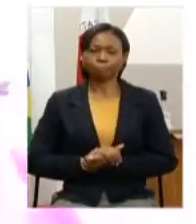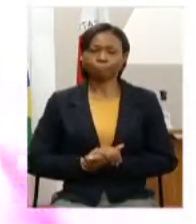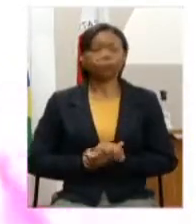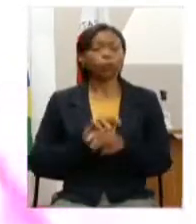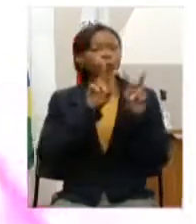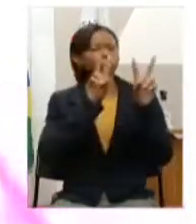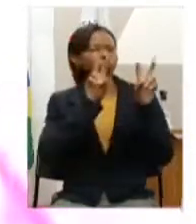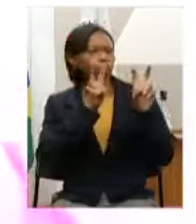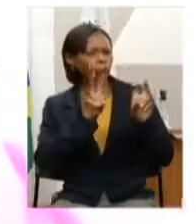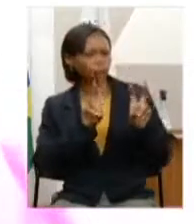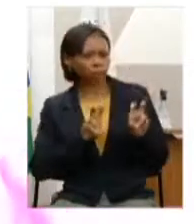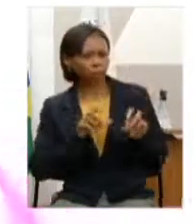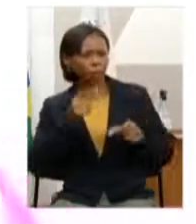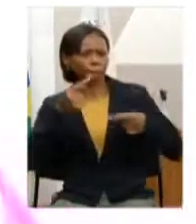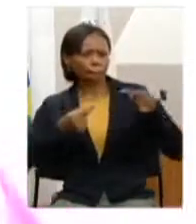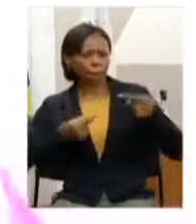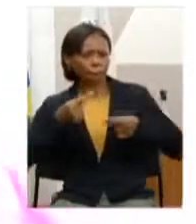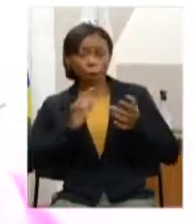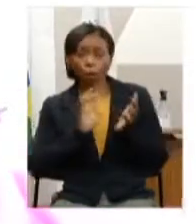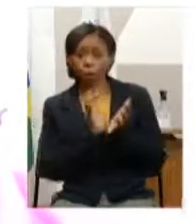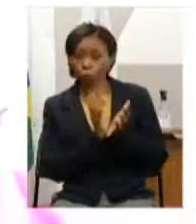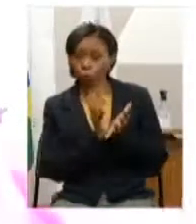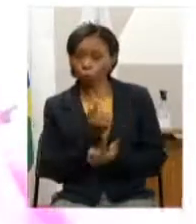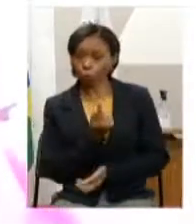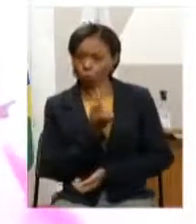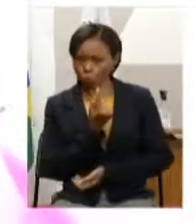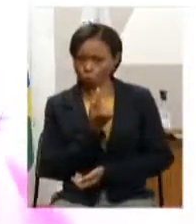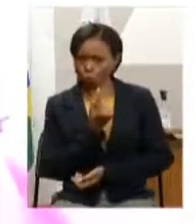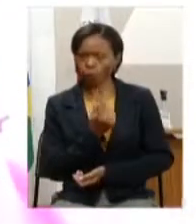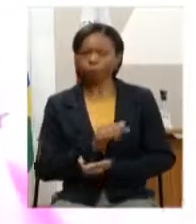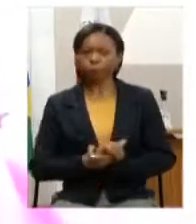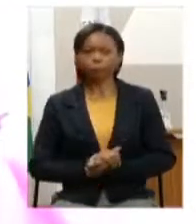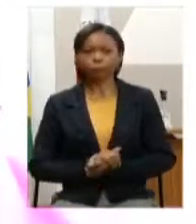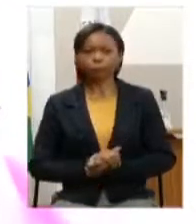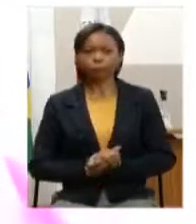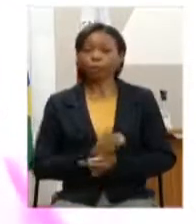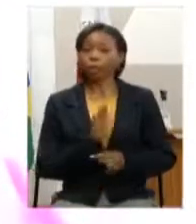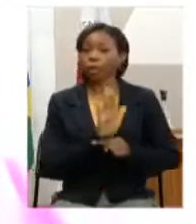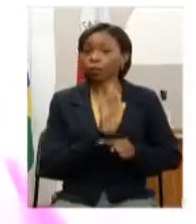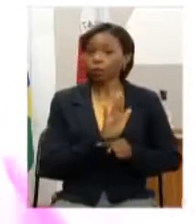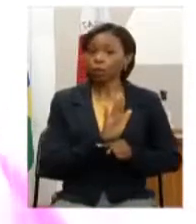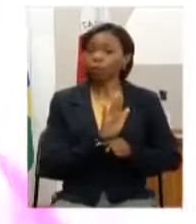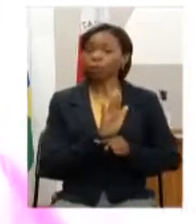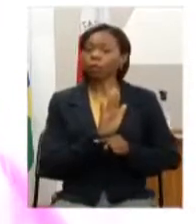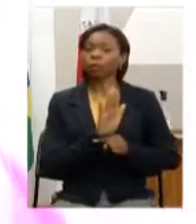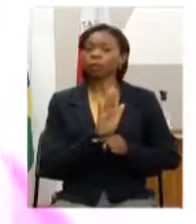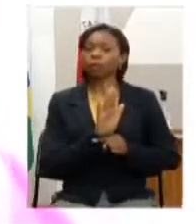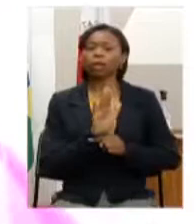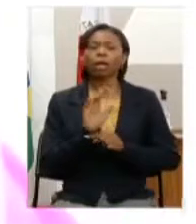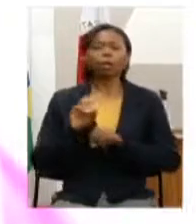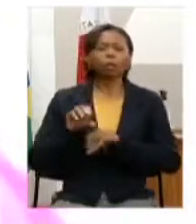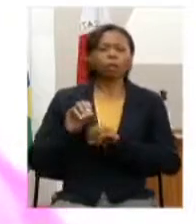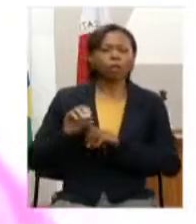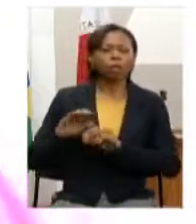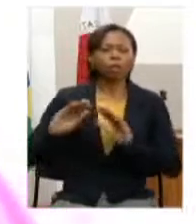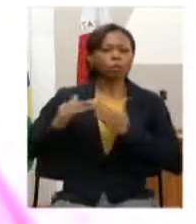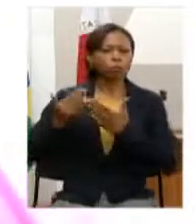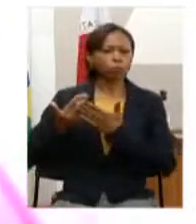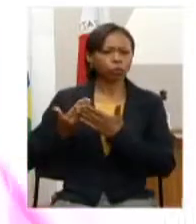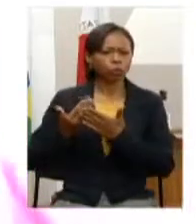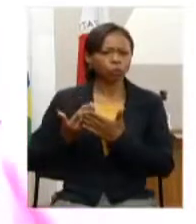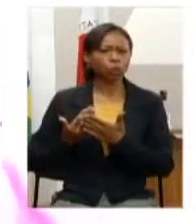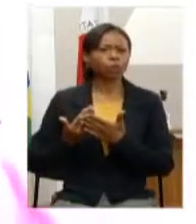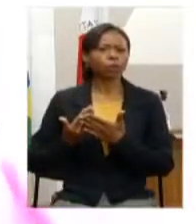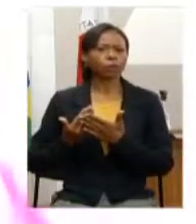seguintes foram debatidos em grupo único Assistência ao Estudante Educação do Campo Educação Escolar Indígena Quilombola